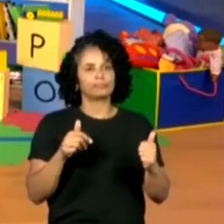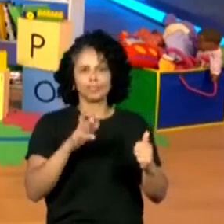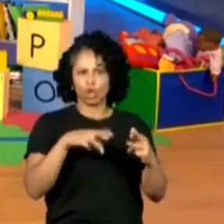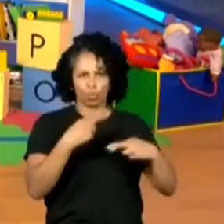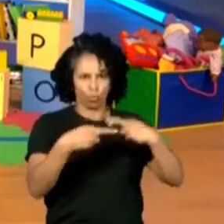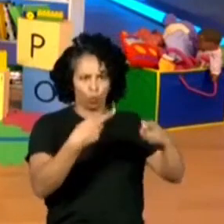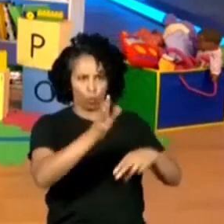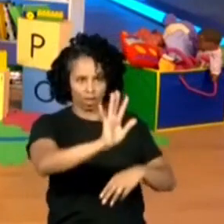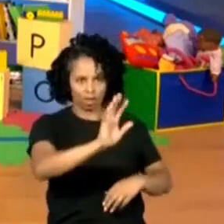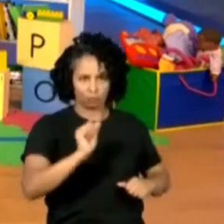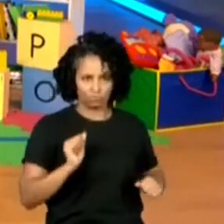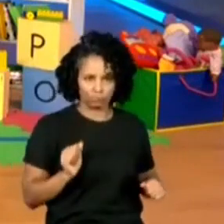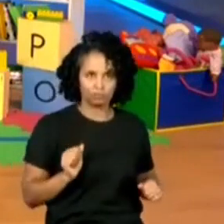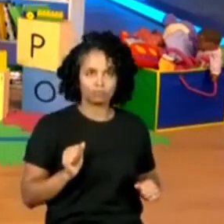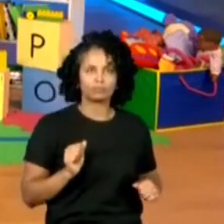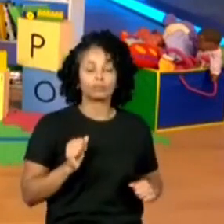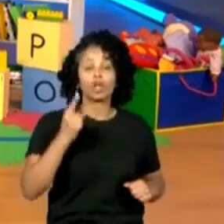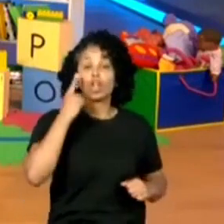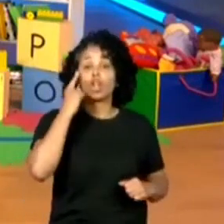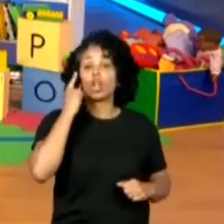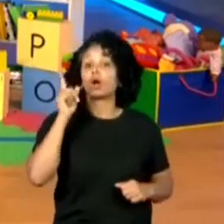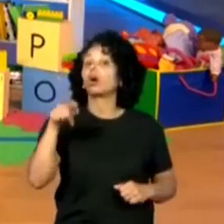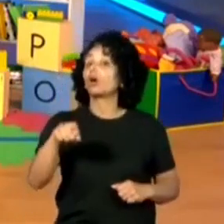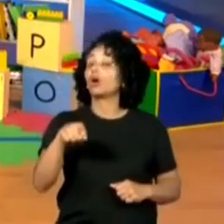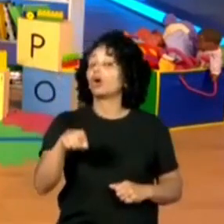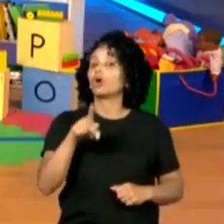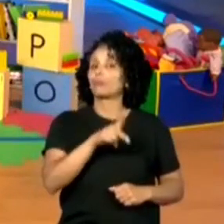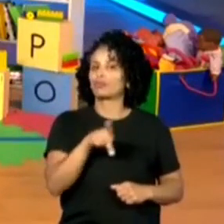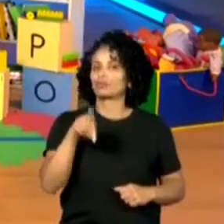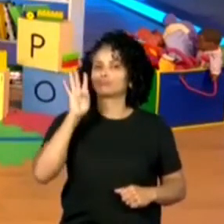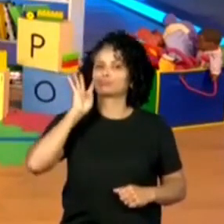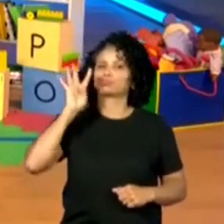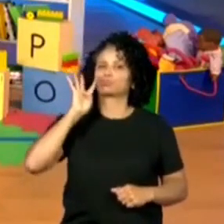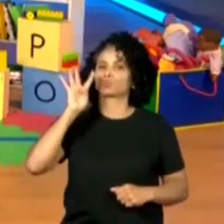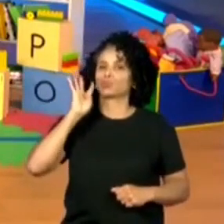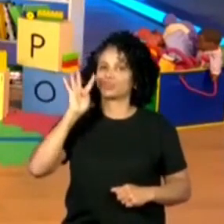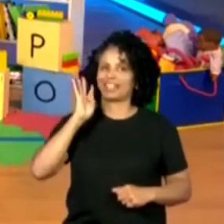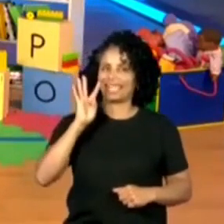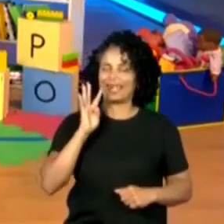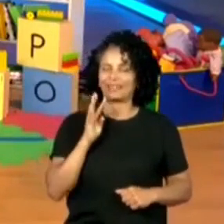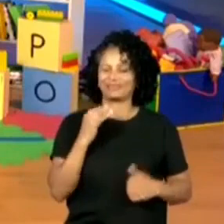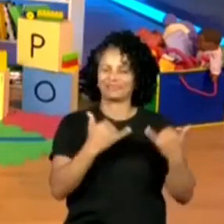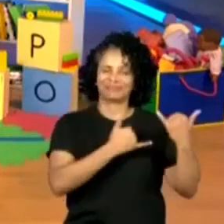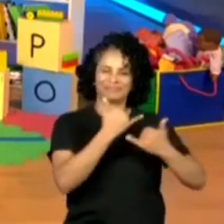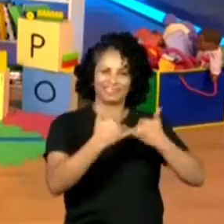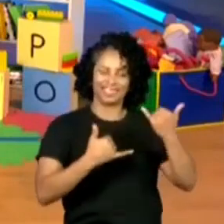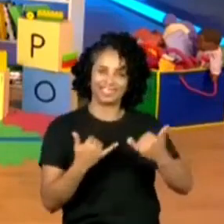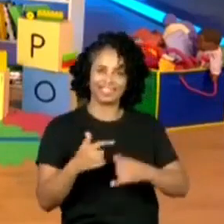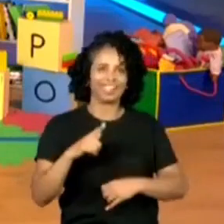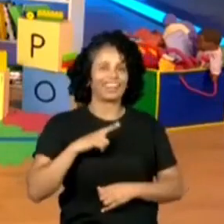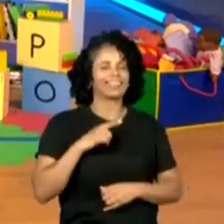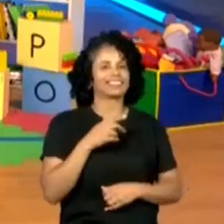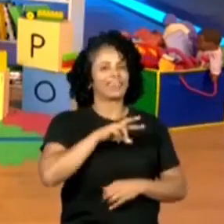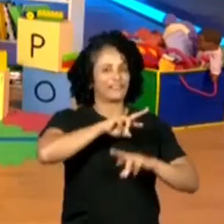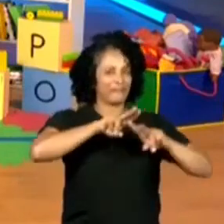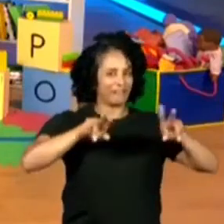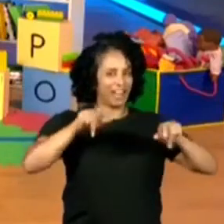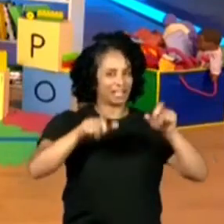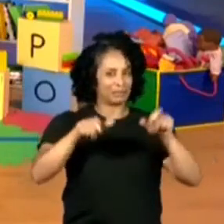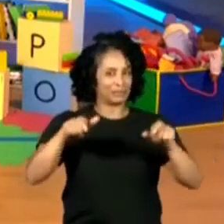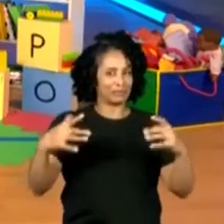Vamos continuar? Então, gente, depois da professora mais legal, brincadeira, brincadeira, ainda mais porque tem um monte de professor aí.